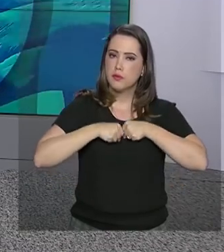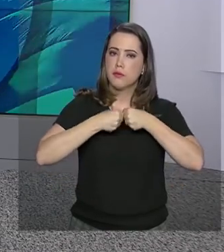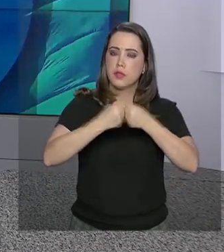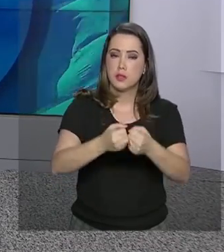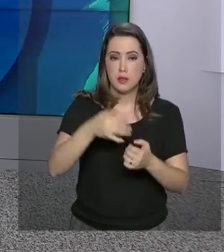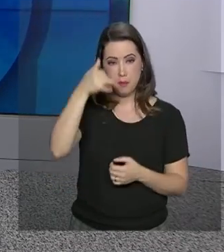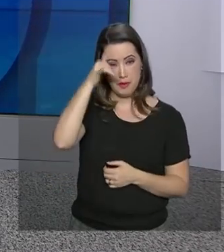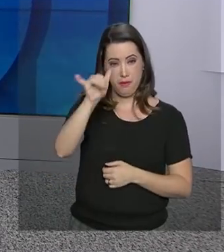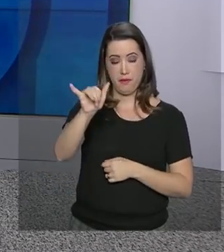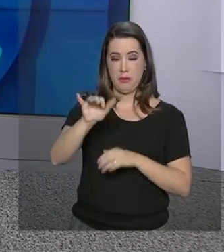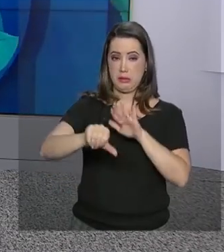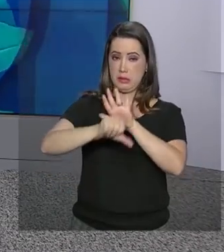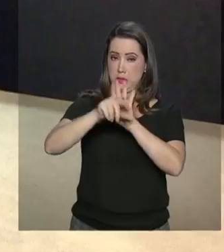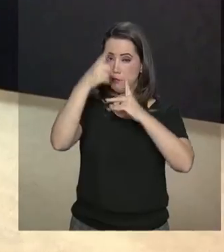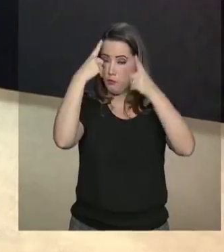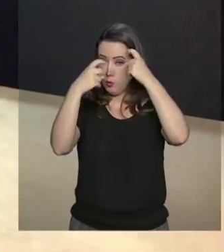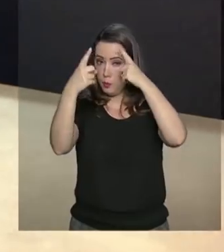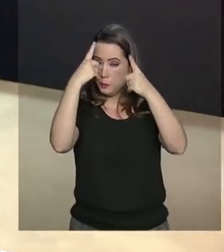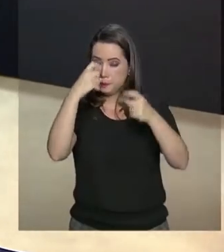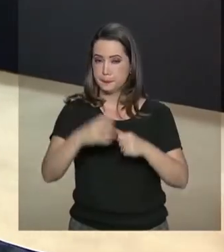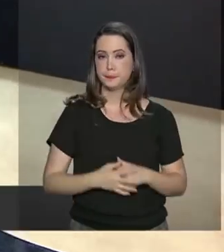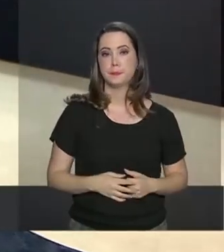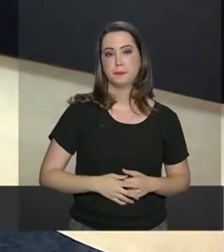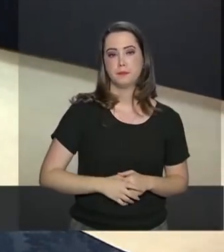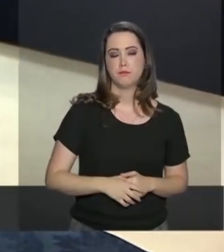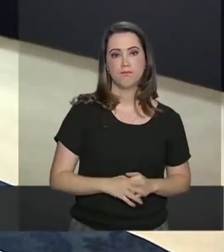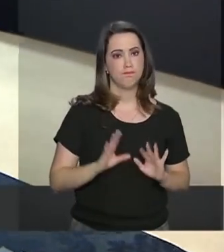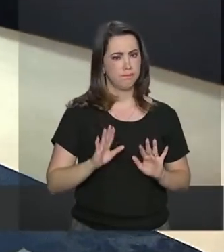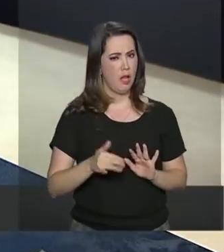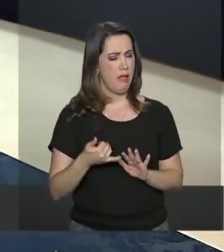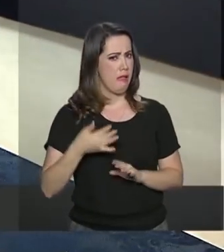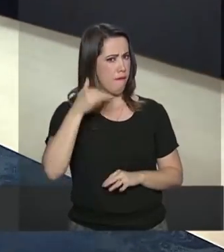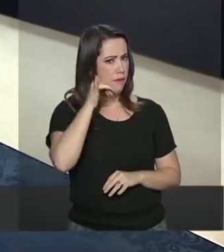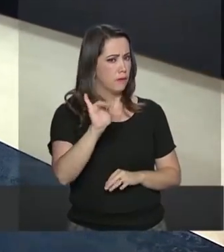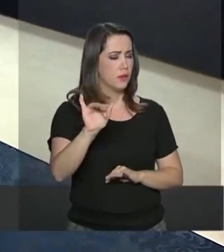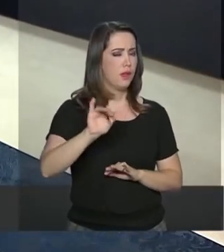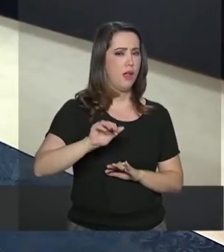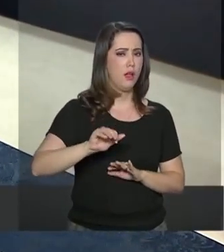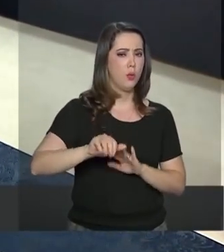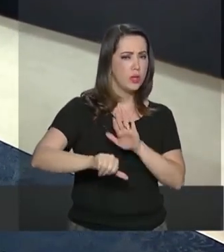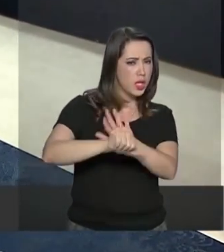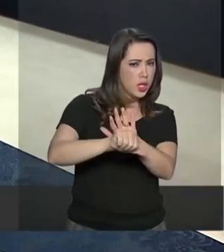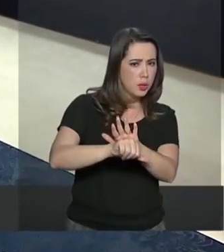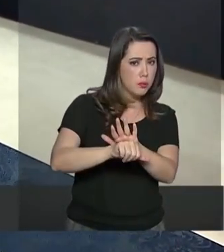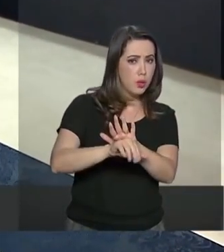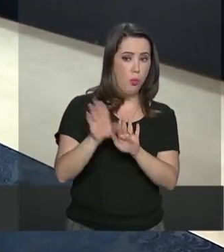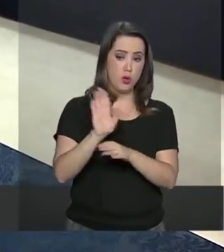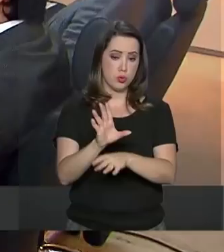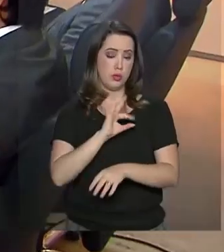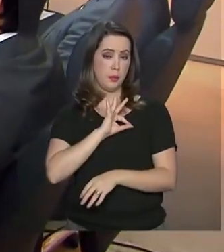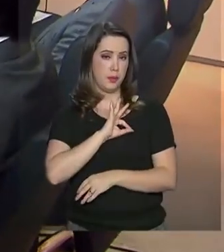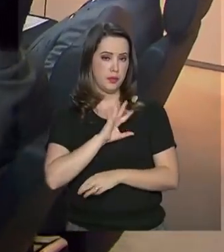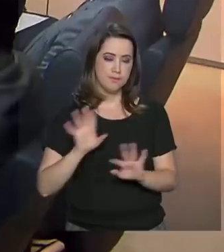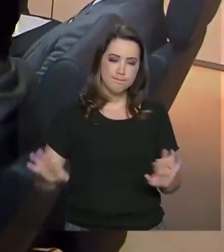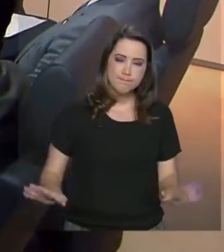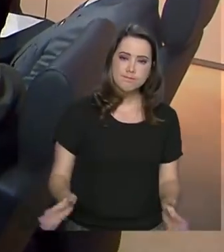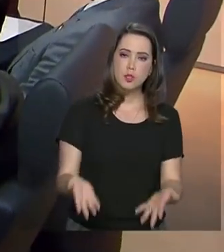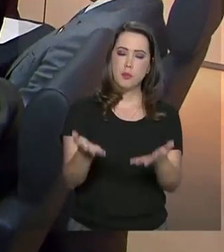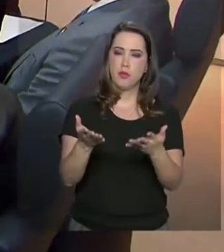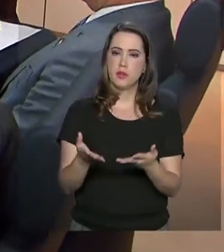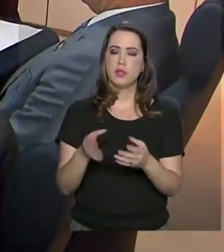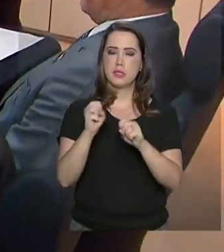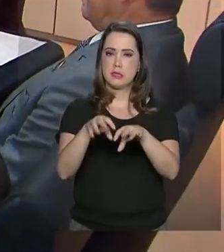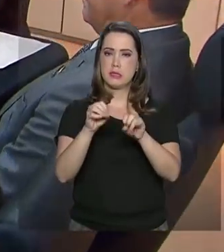criminalidade violenta. Combater o crime com a ação policial e, ao mesmo tempo, levar mais educação, cidadania